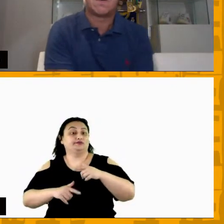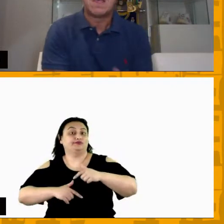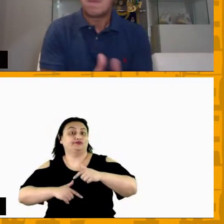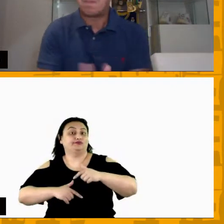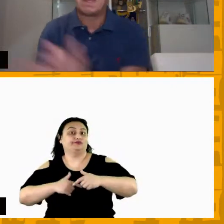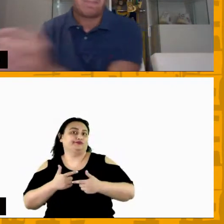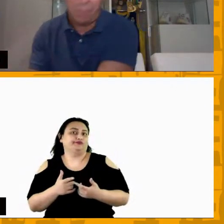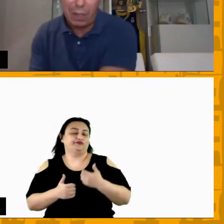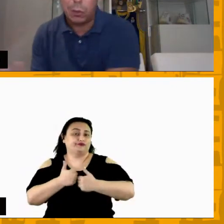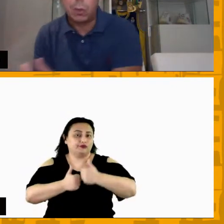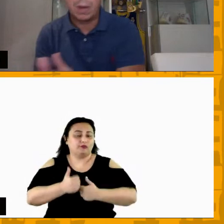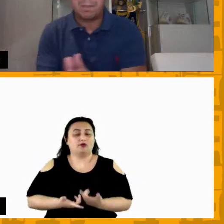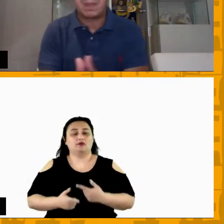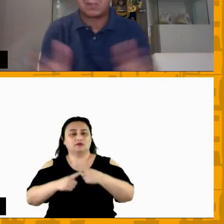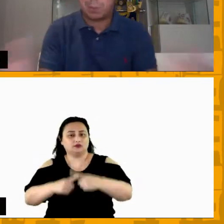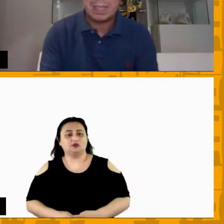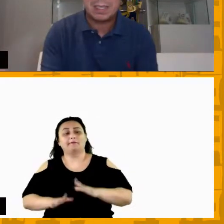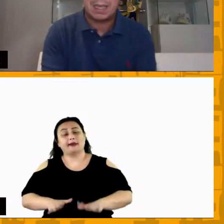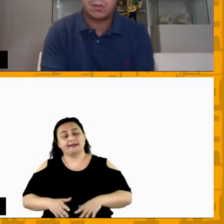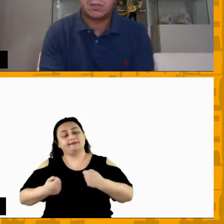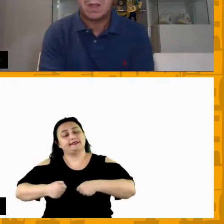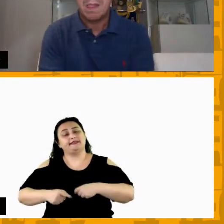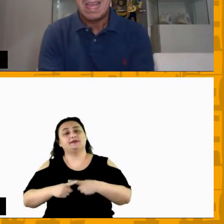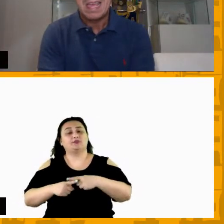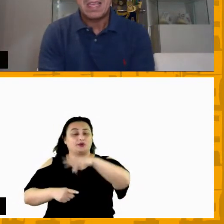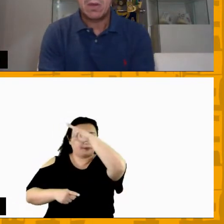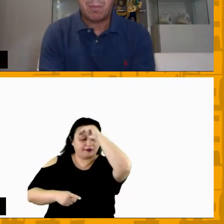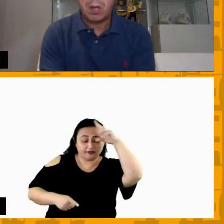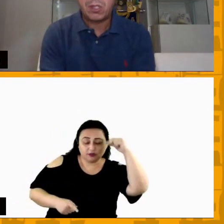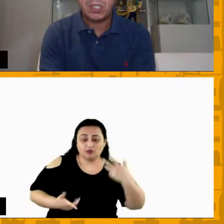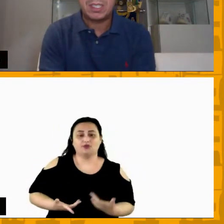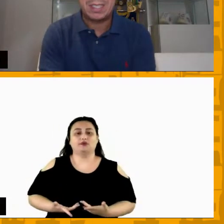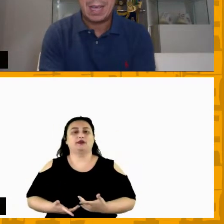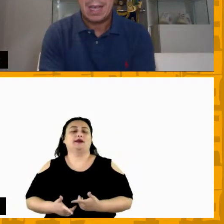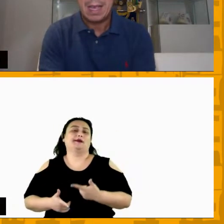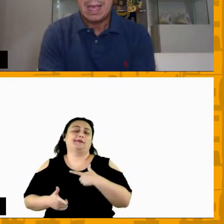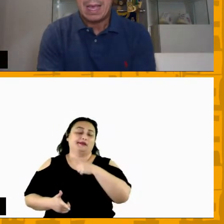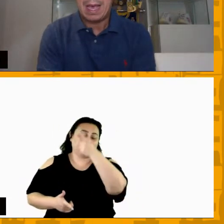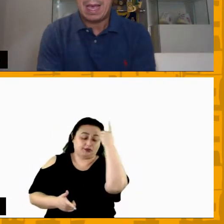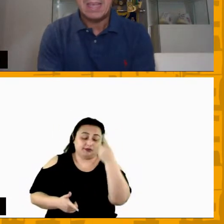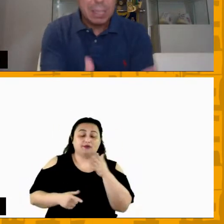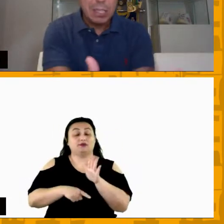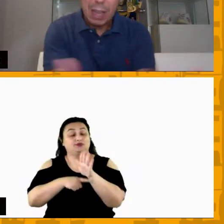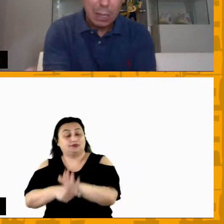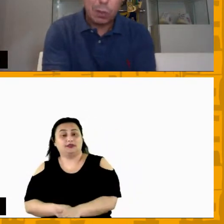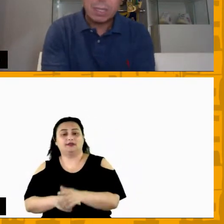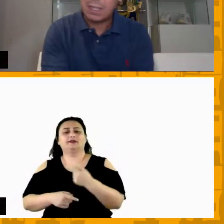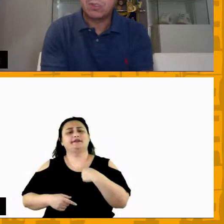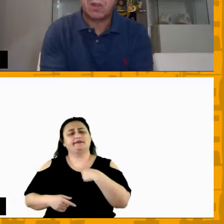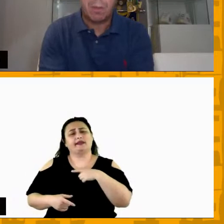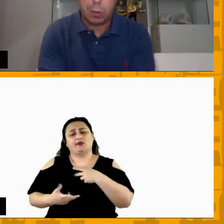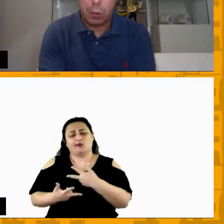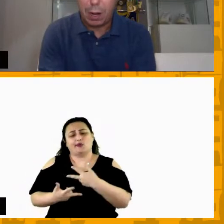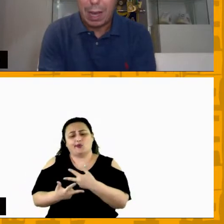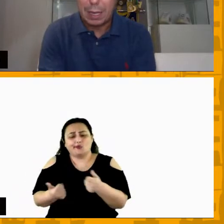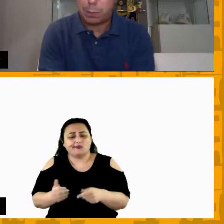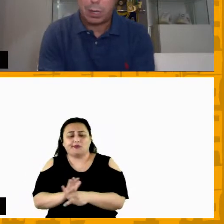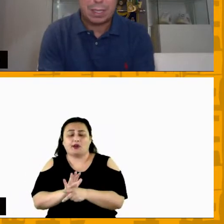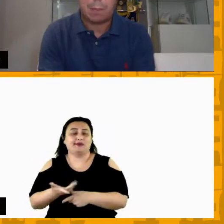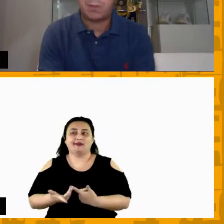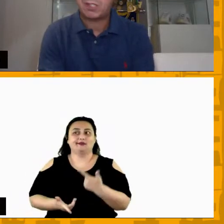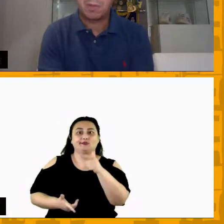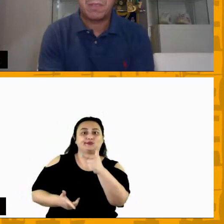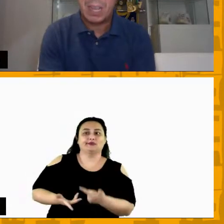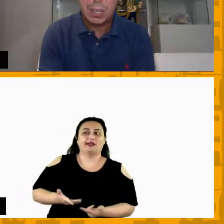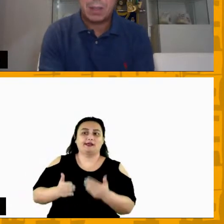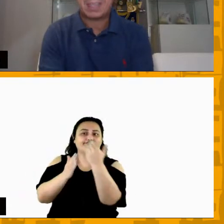instituição pela prefeitura pelos parceiros e eu posso te dizer existem as coisas que não são protocolares